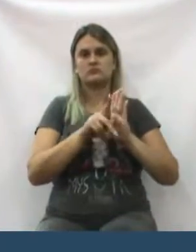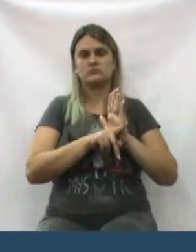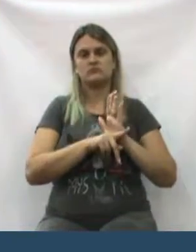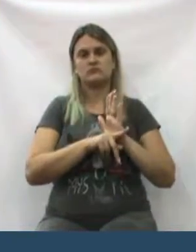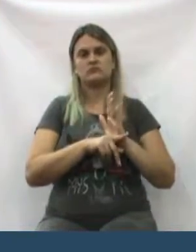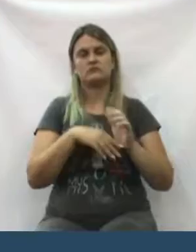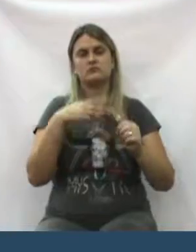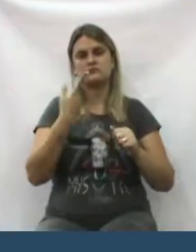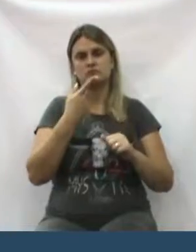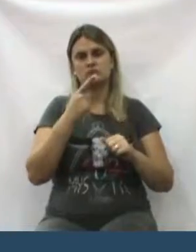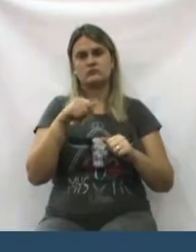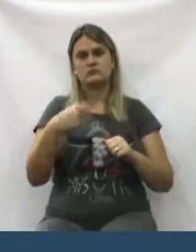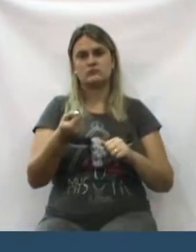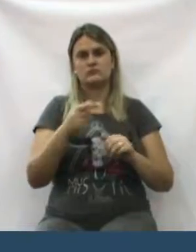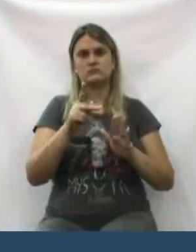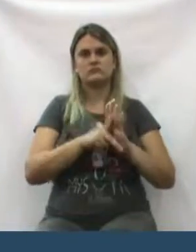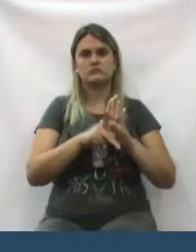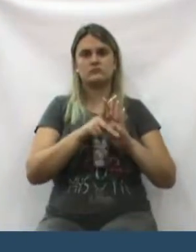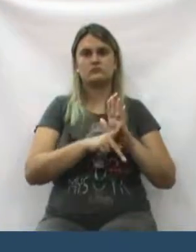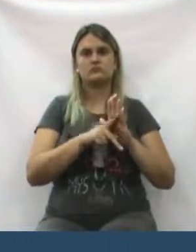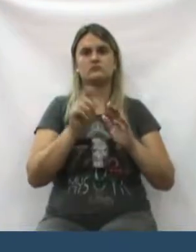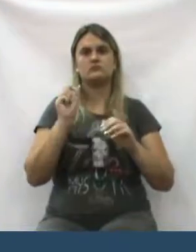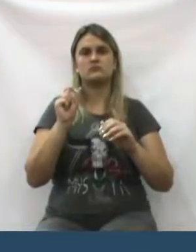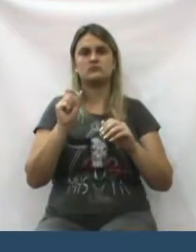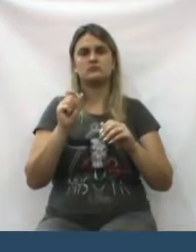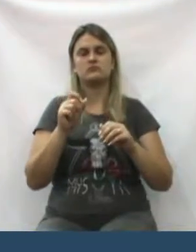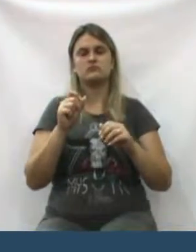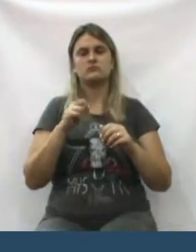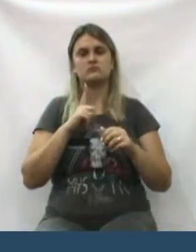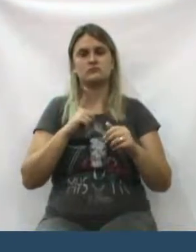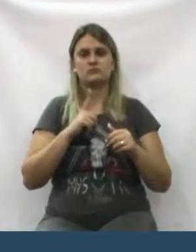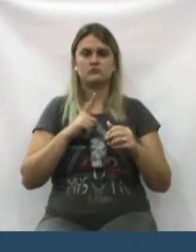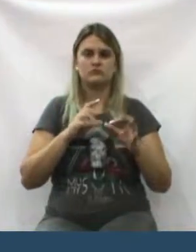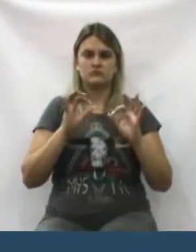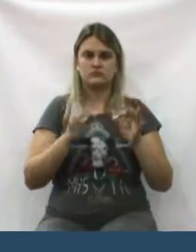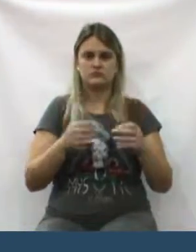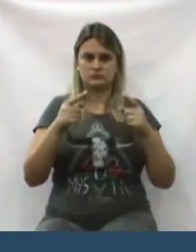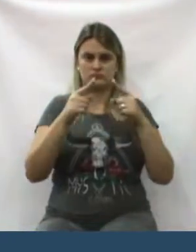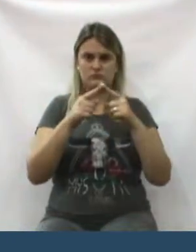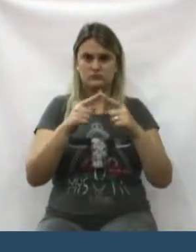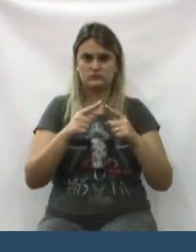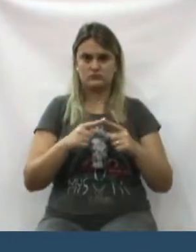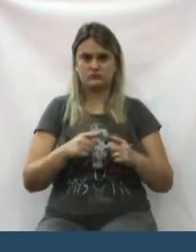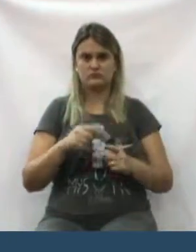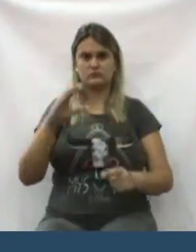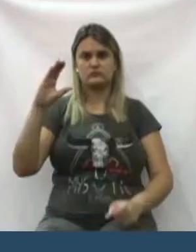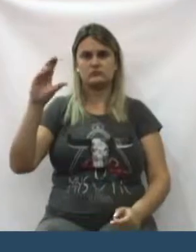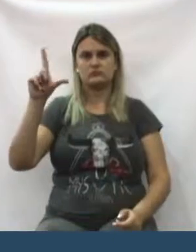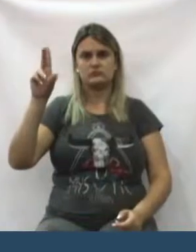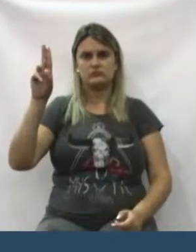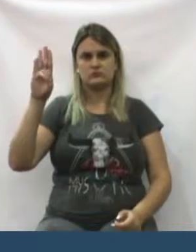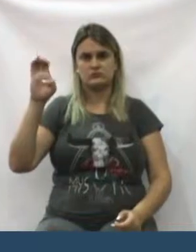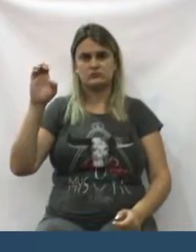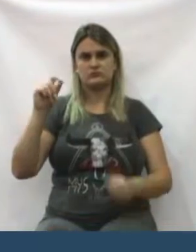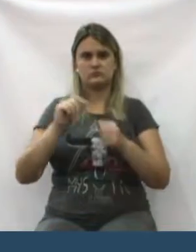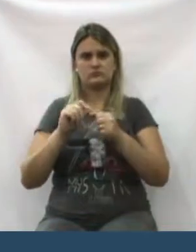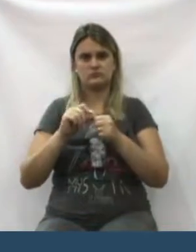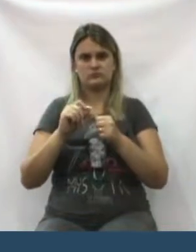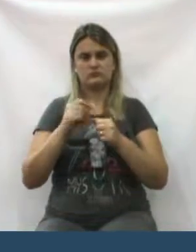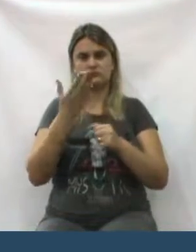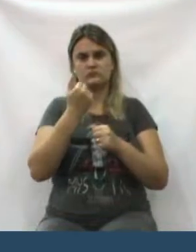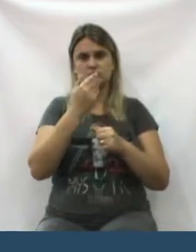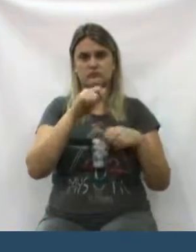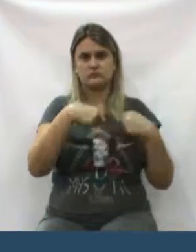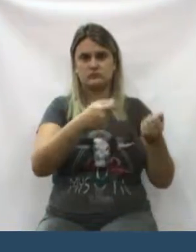justamente através de projetos que são pertinentes ao clube para que se faça